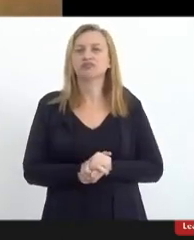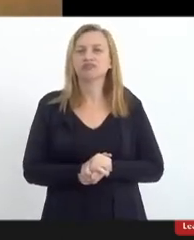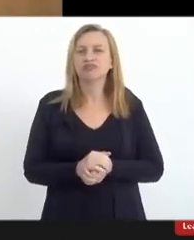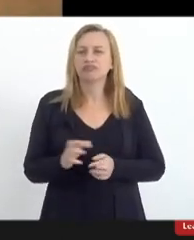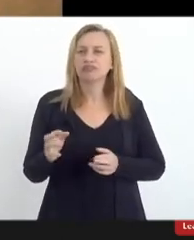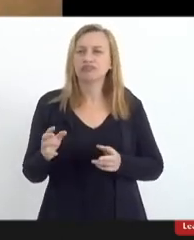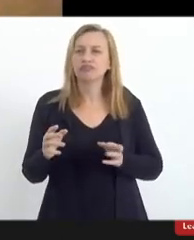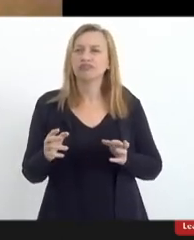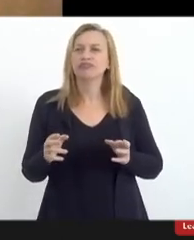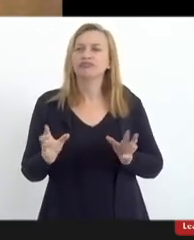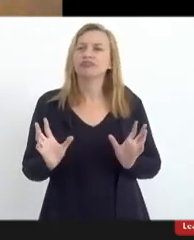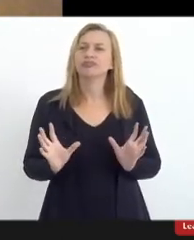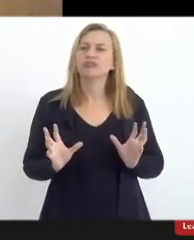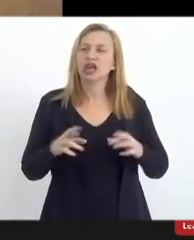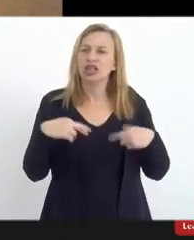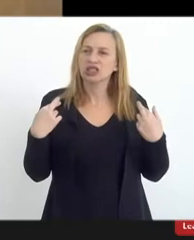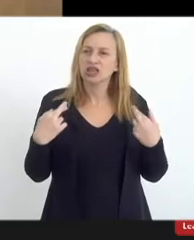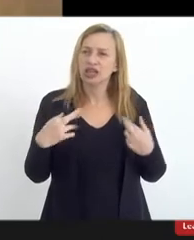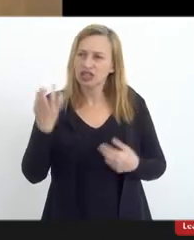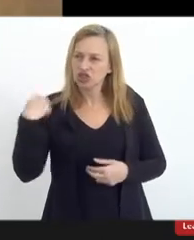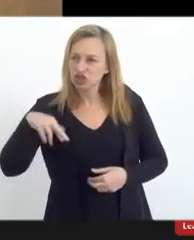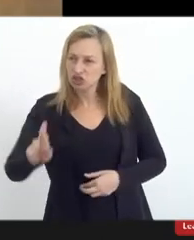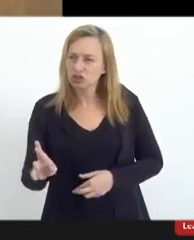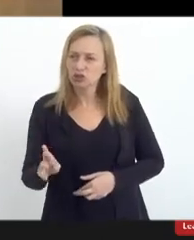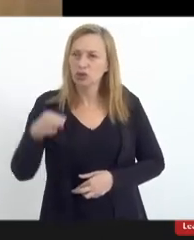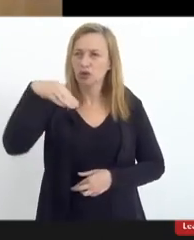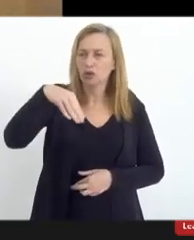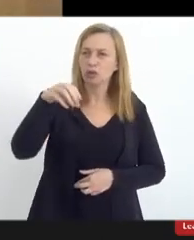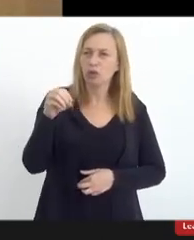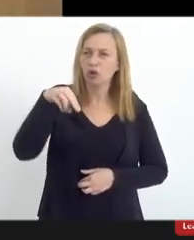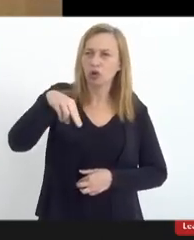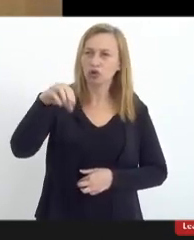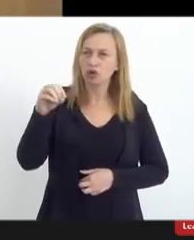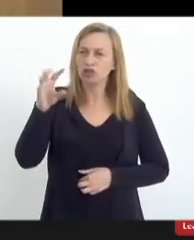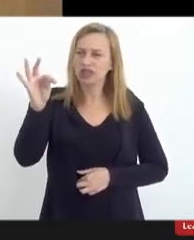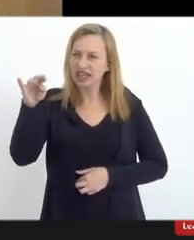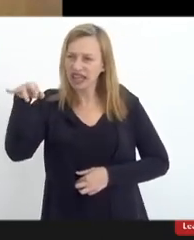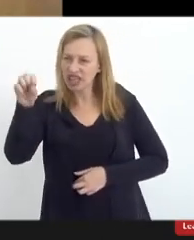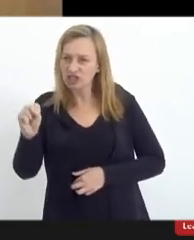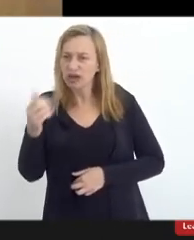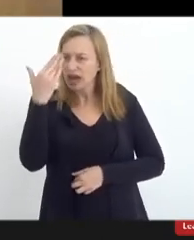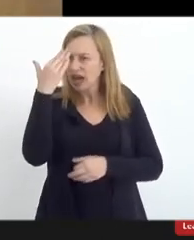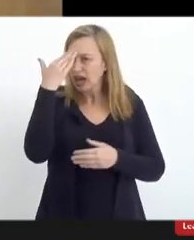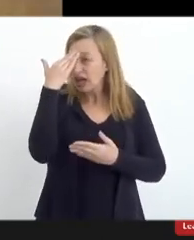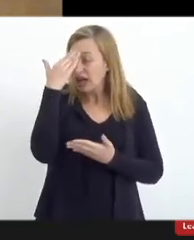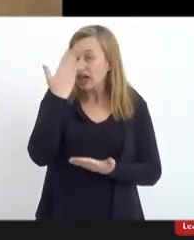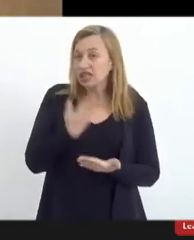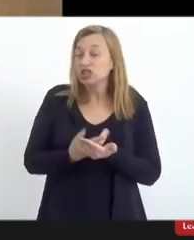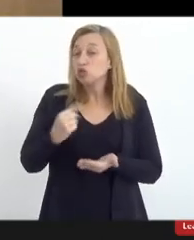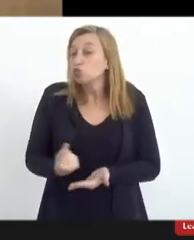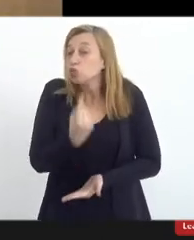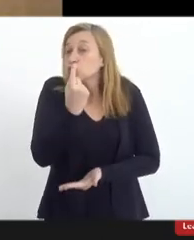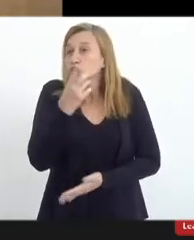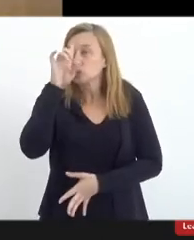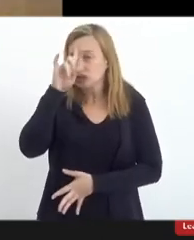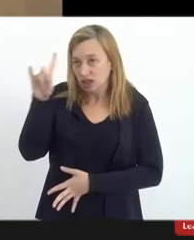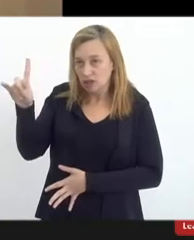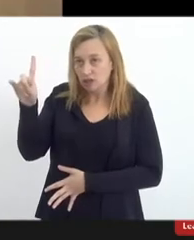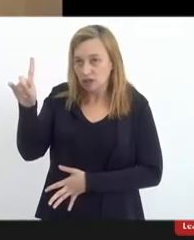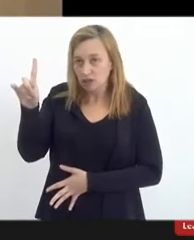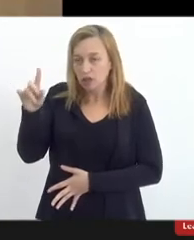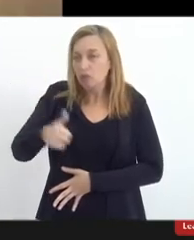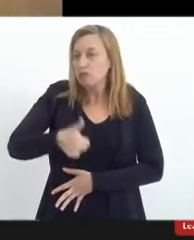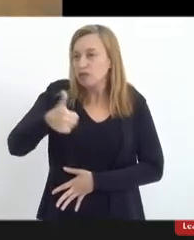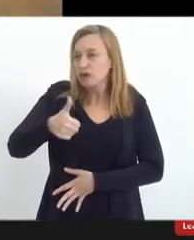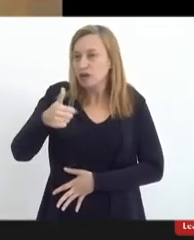monoteístas, que acreditamos num único Deus, o Deus que se manifestou ao nosso papai, ao nosso primeiro